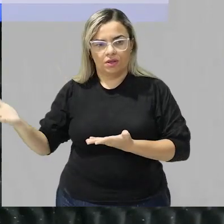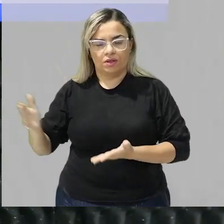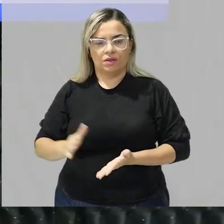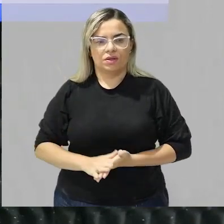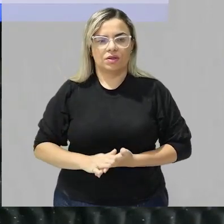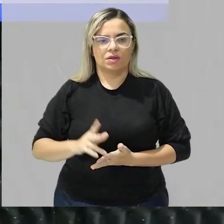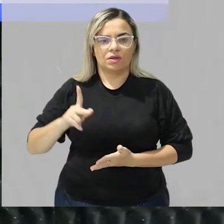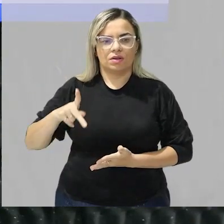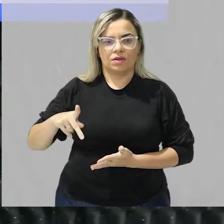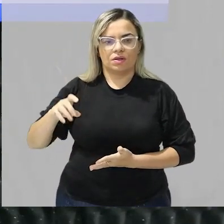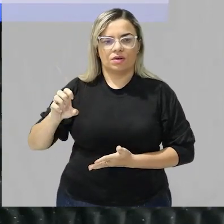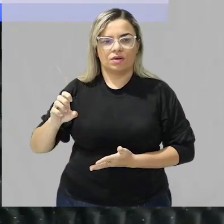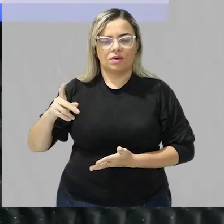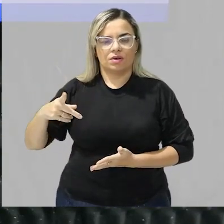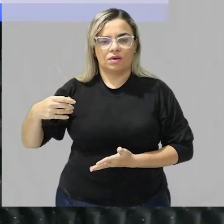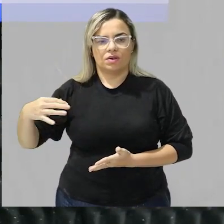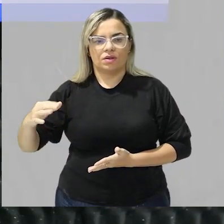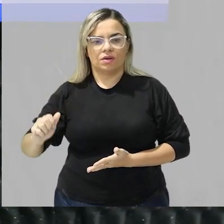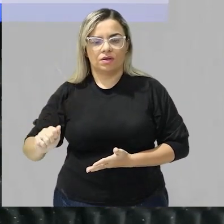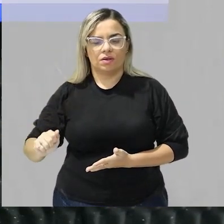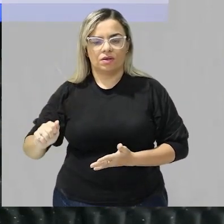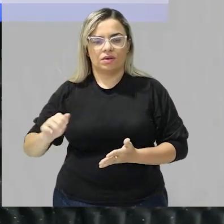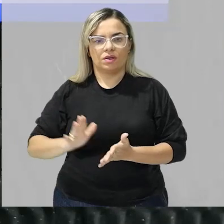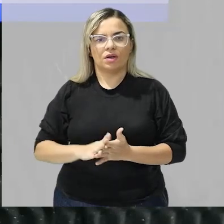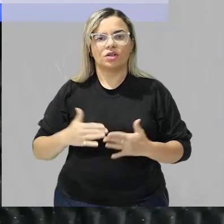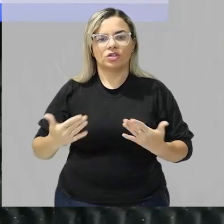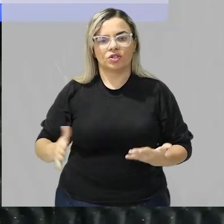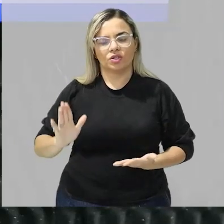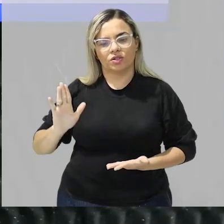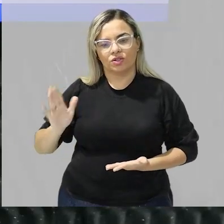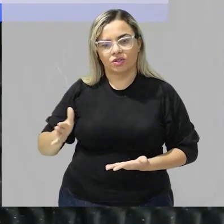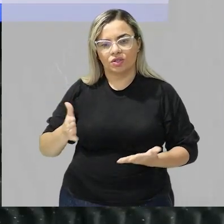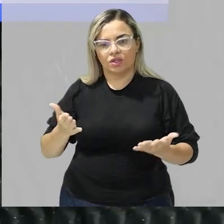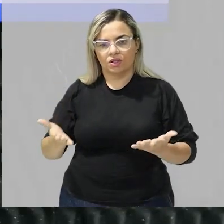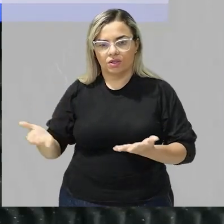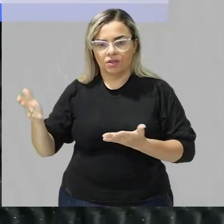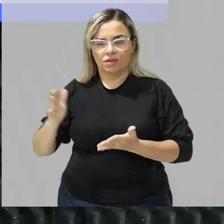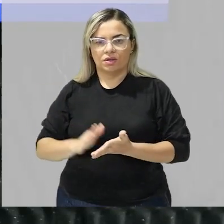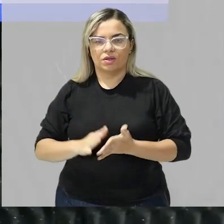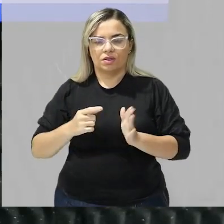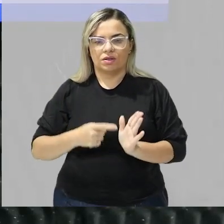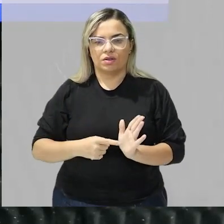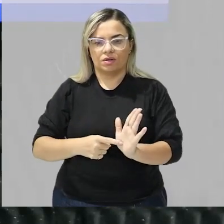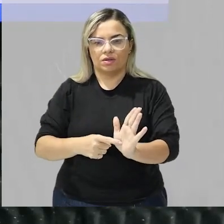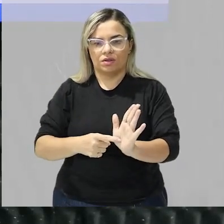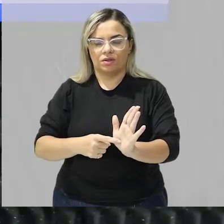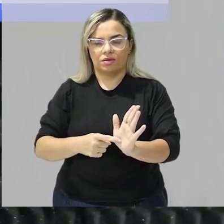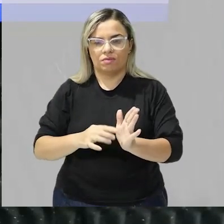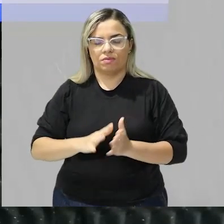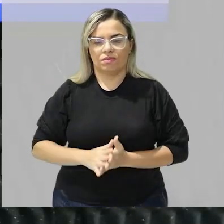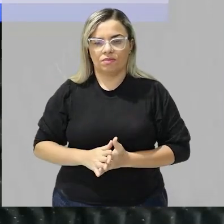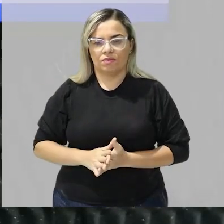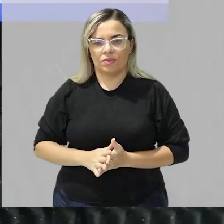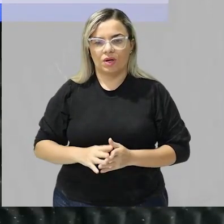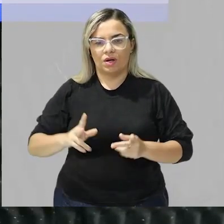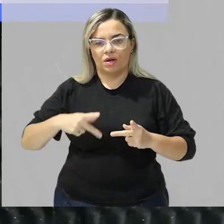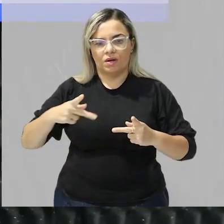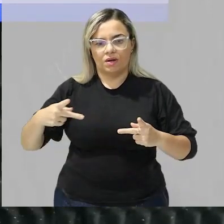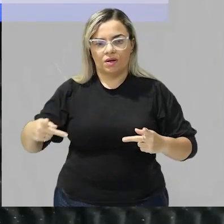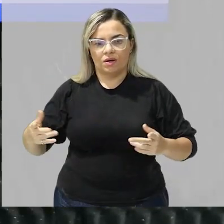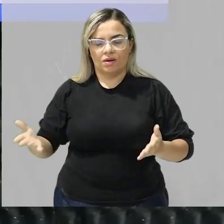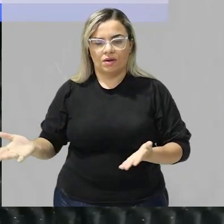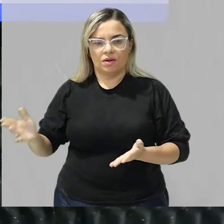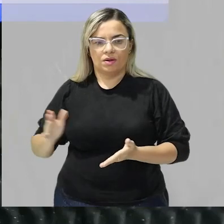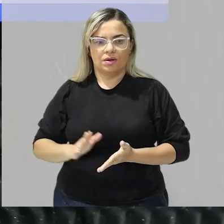a pepsina e nós acabamos de mostrar pra vocês que a pepsina ela digere o que pessoal? proteína tá?